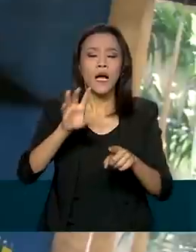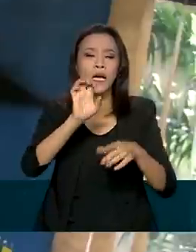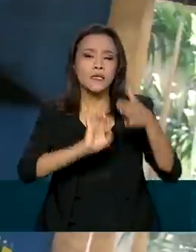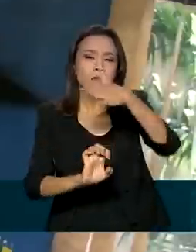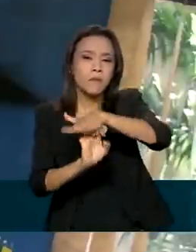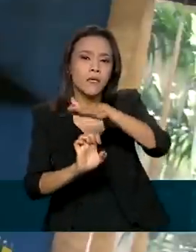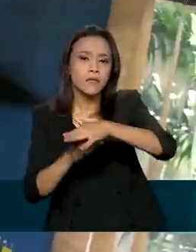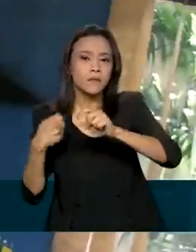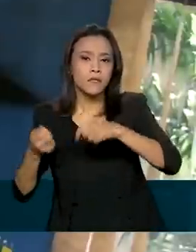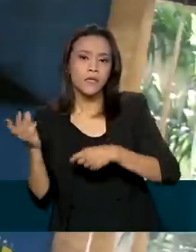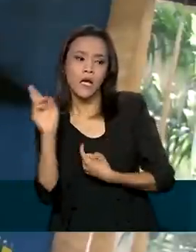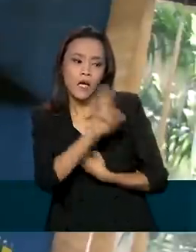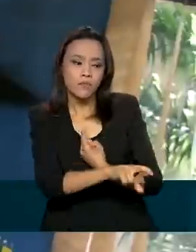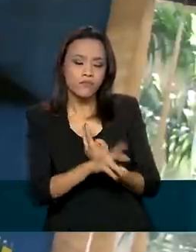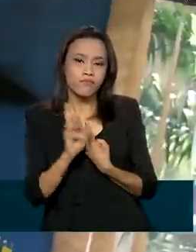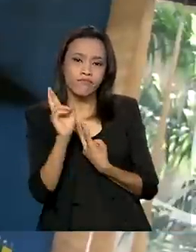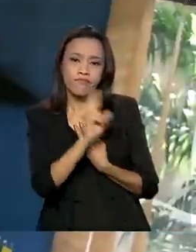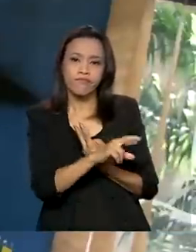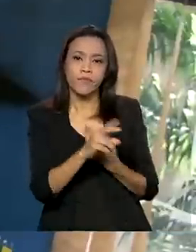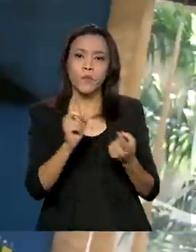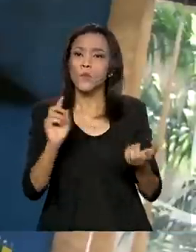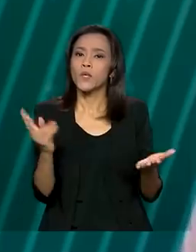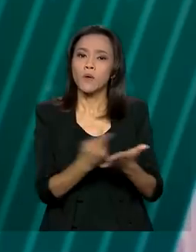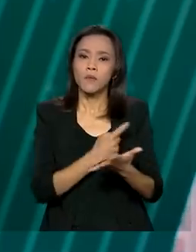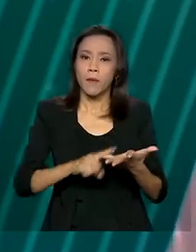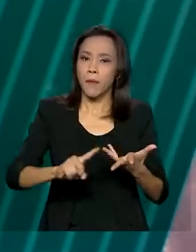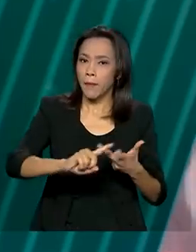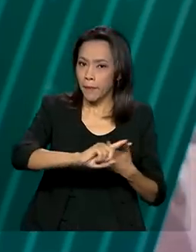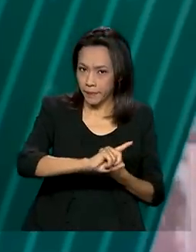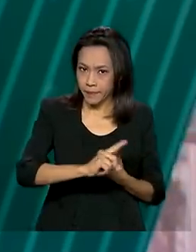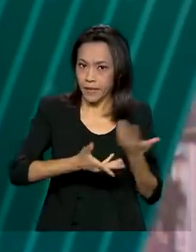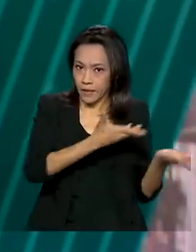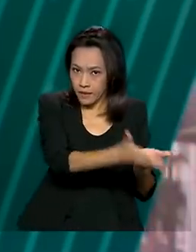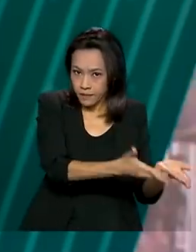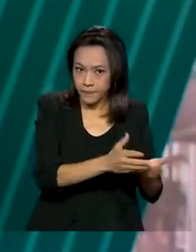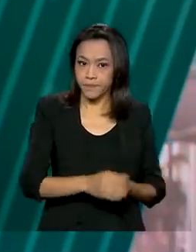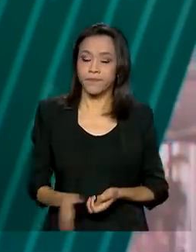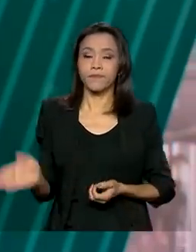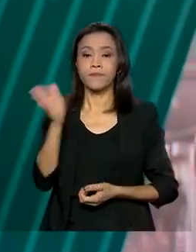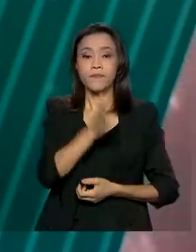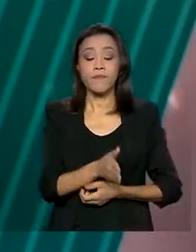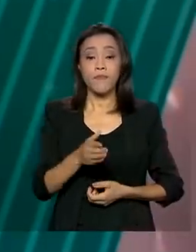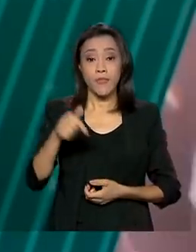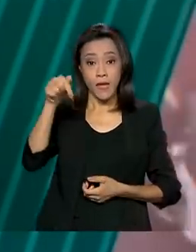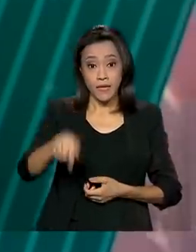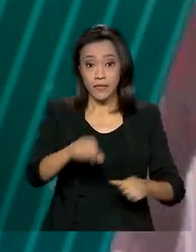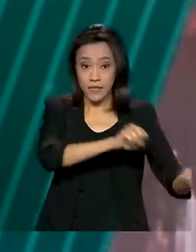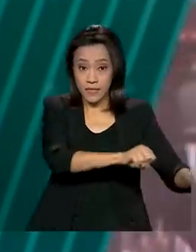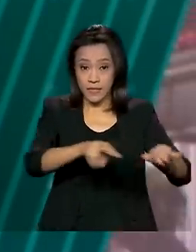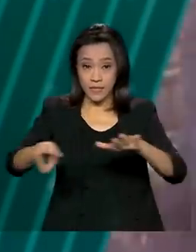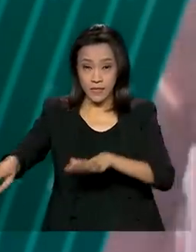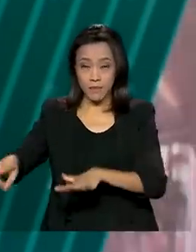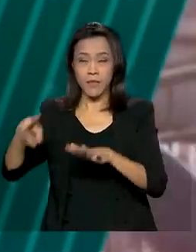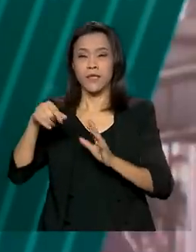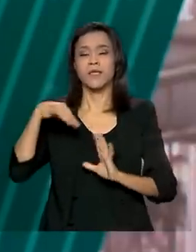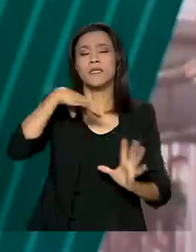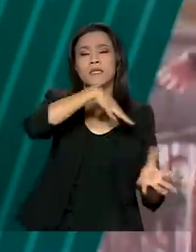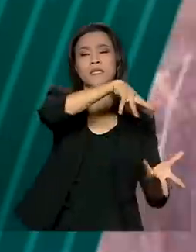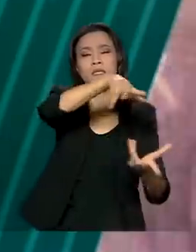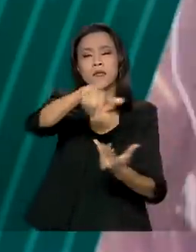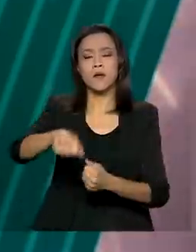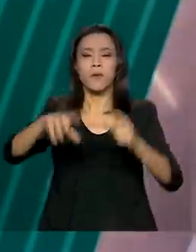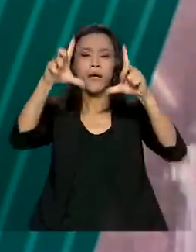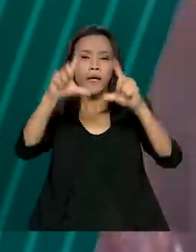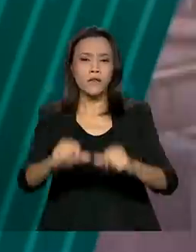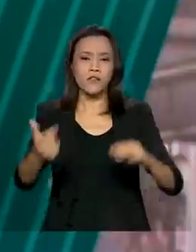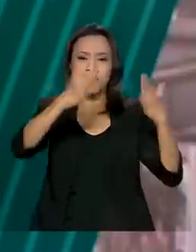consumidores e a tratar a demanda. Estamos na Semana Internacional para a Redução de Desastres. Com